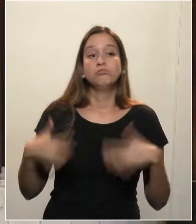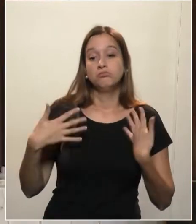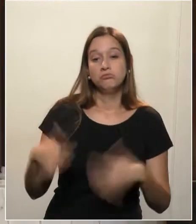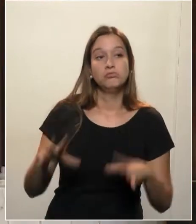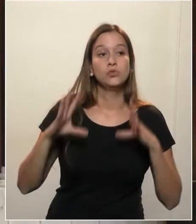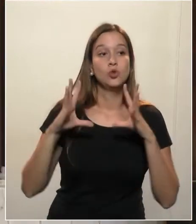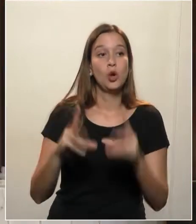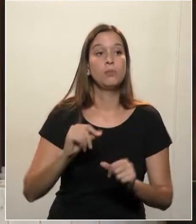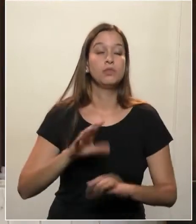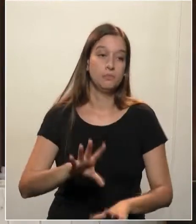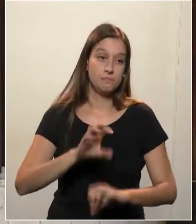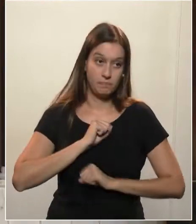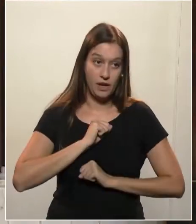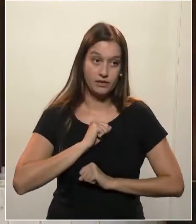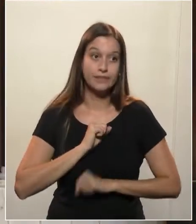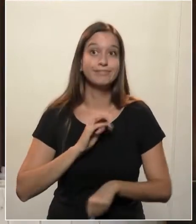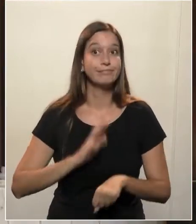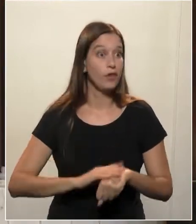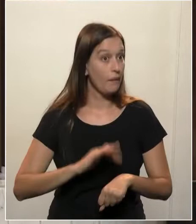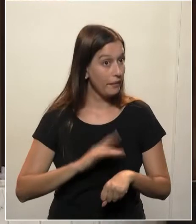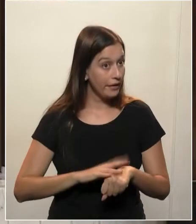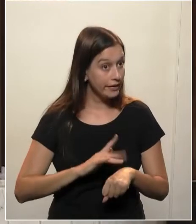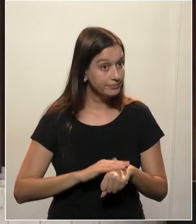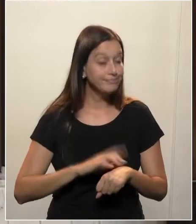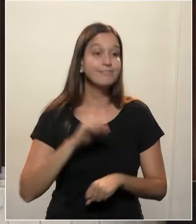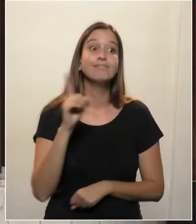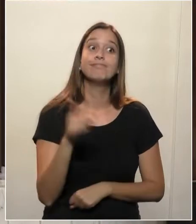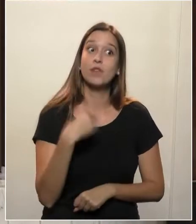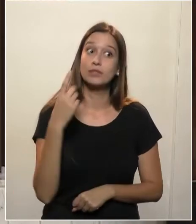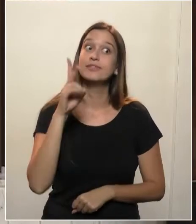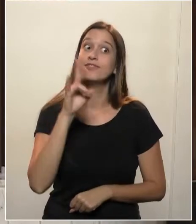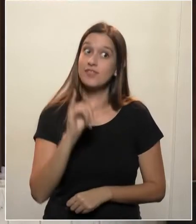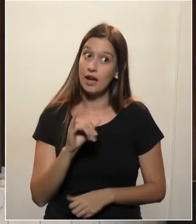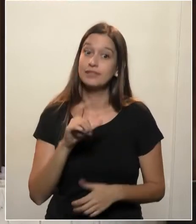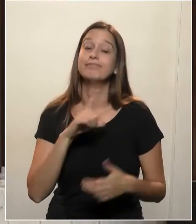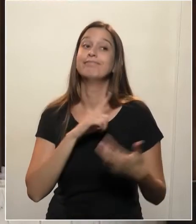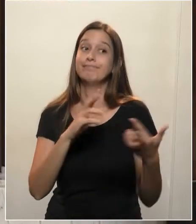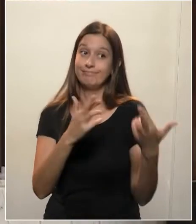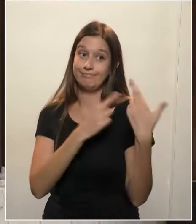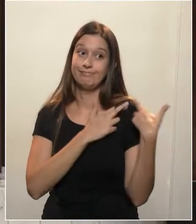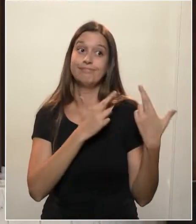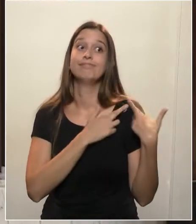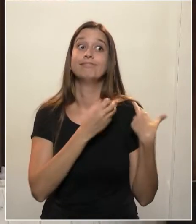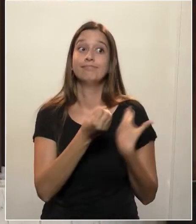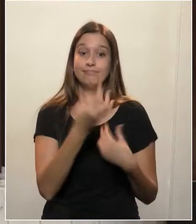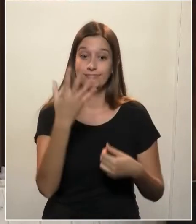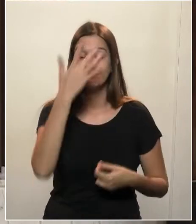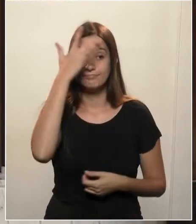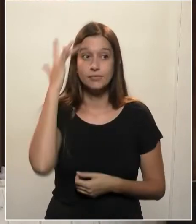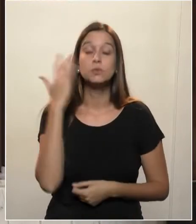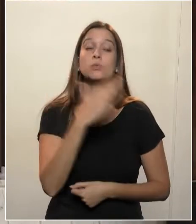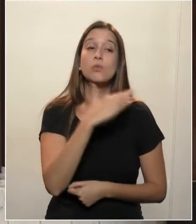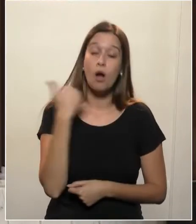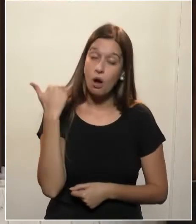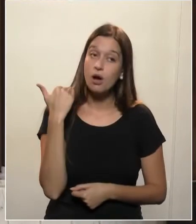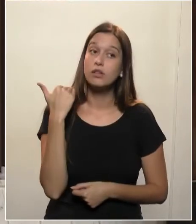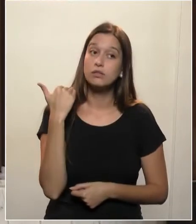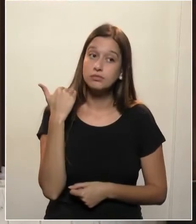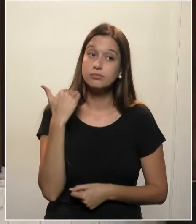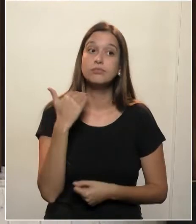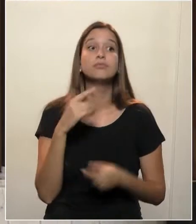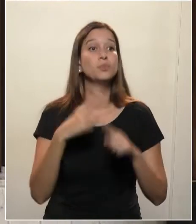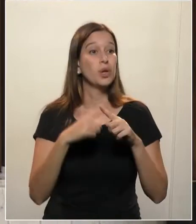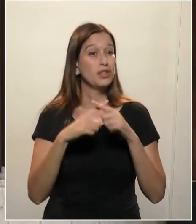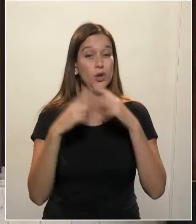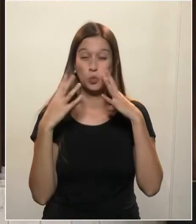vamos ser responsabilizados pelo número de óbitos e por toda a confusão que vai dar.